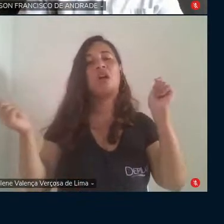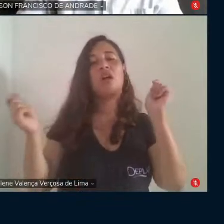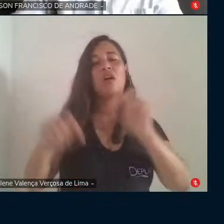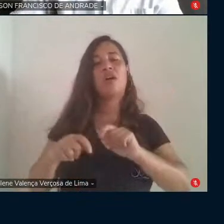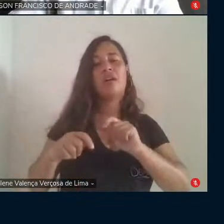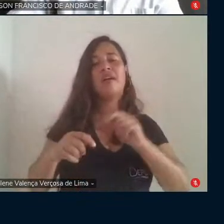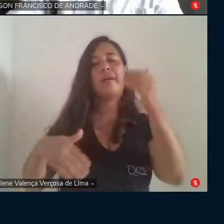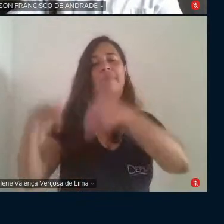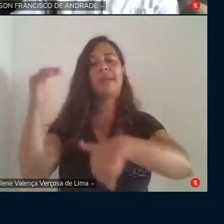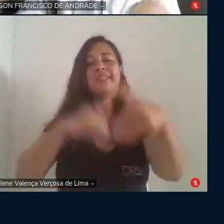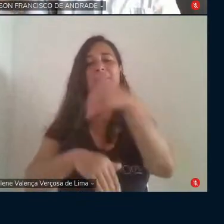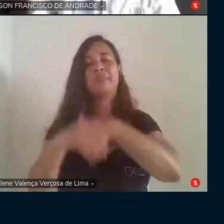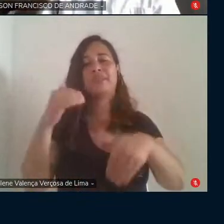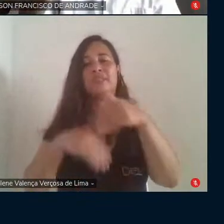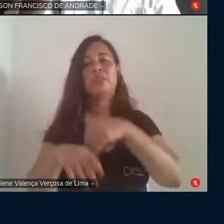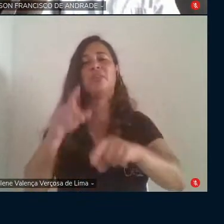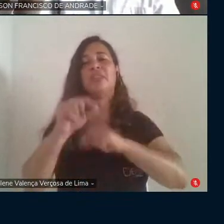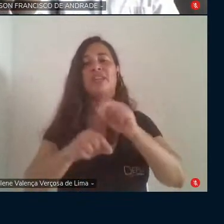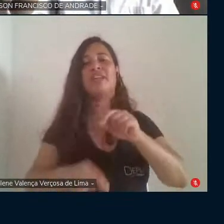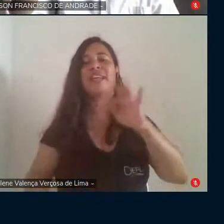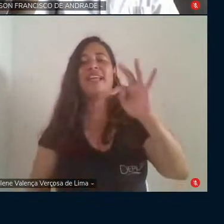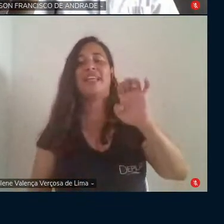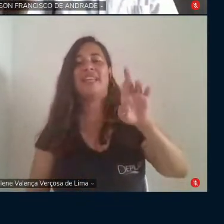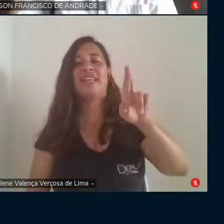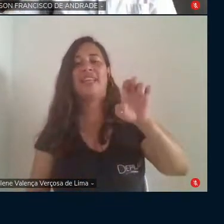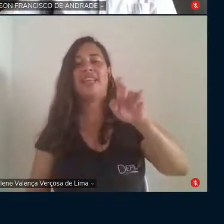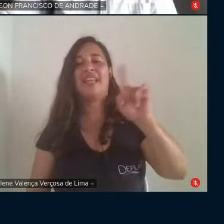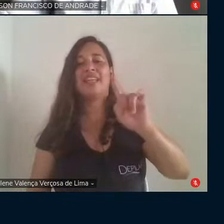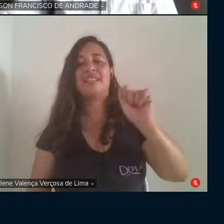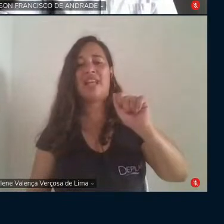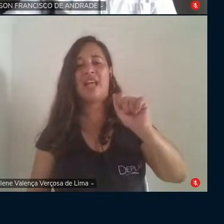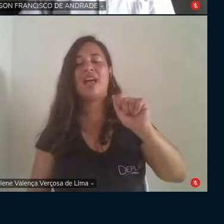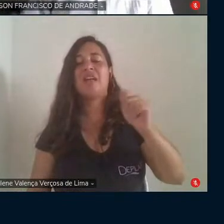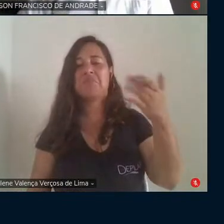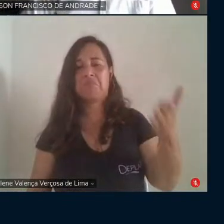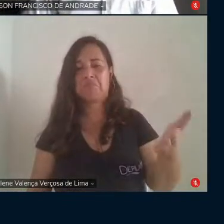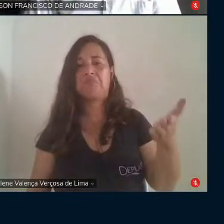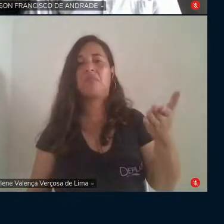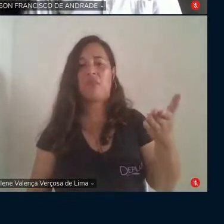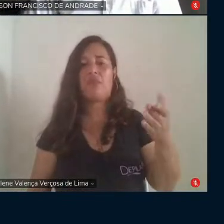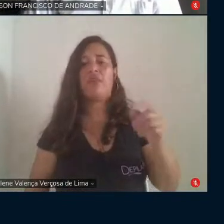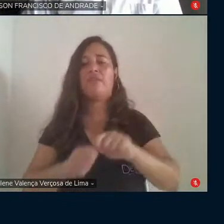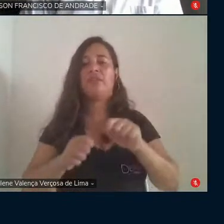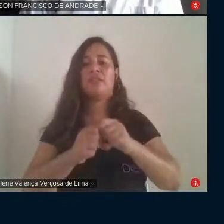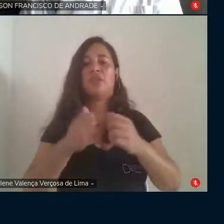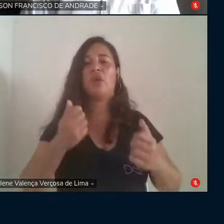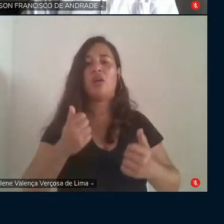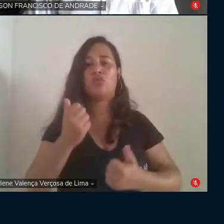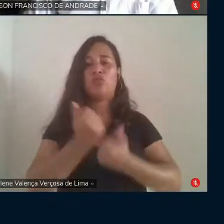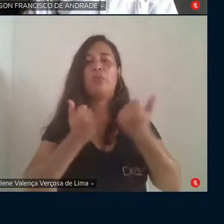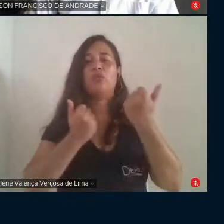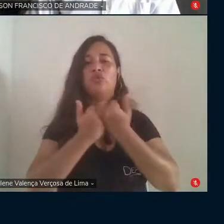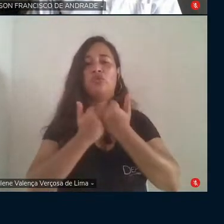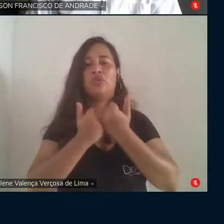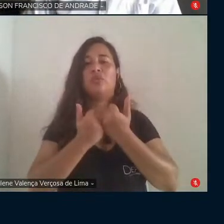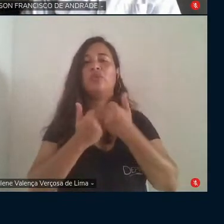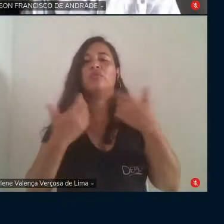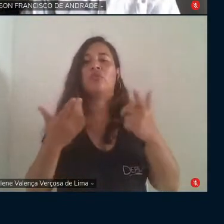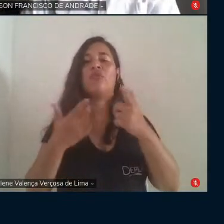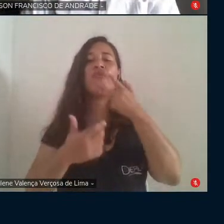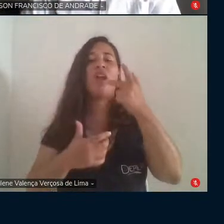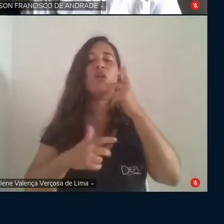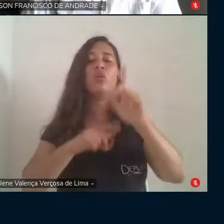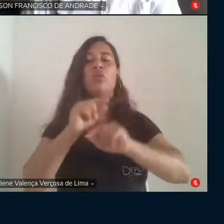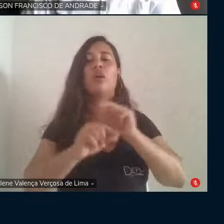da nossa querida Tereza Leitão, estou aqui fazendo a substituição e dizendo que